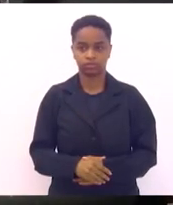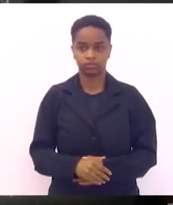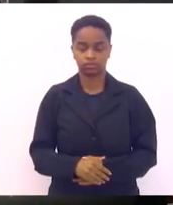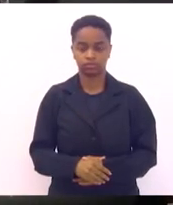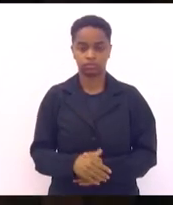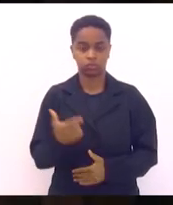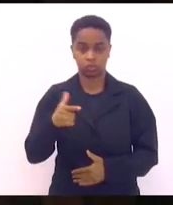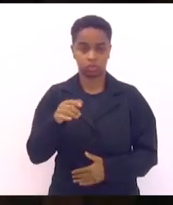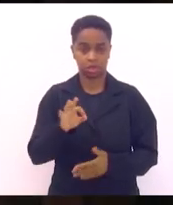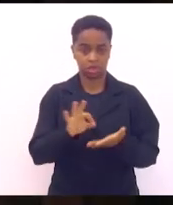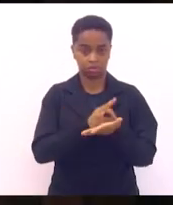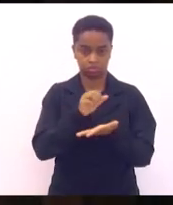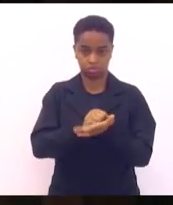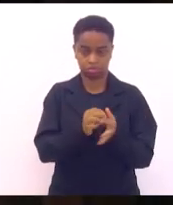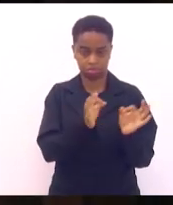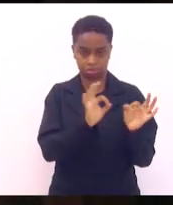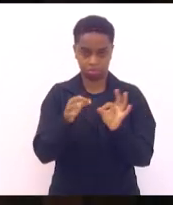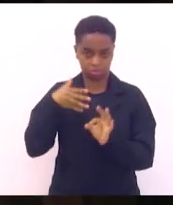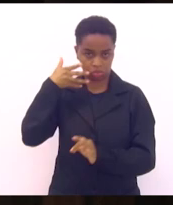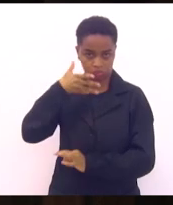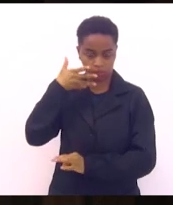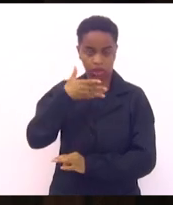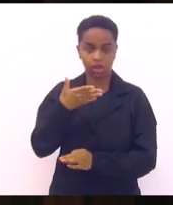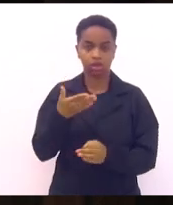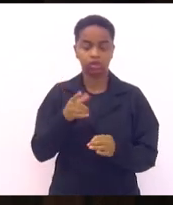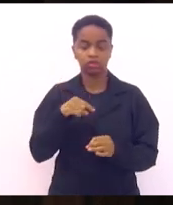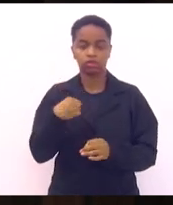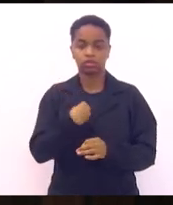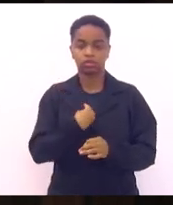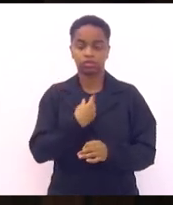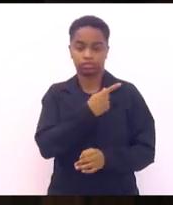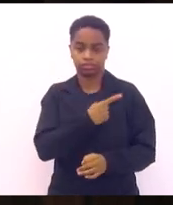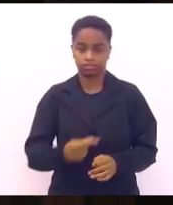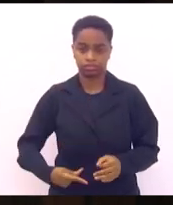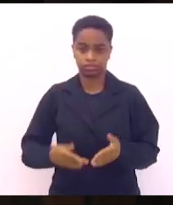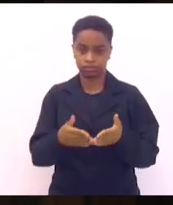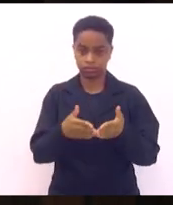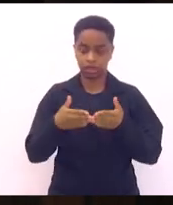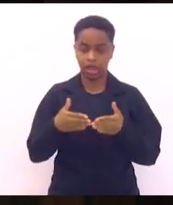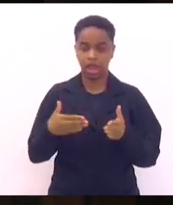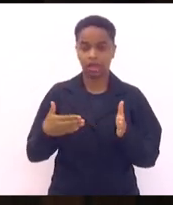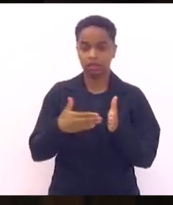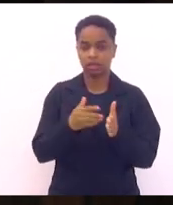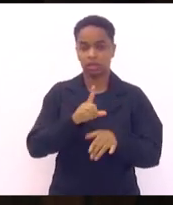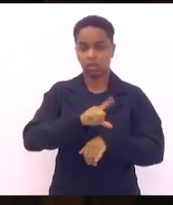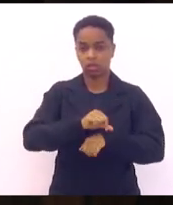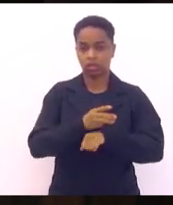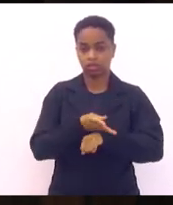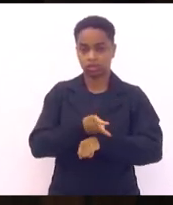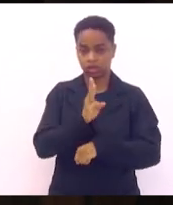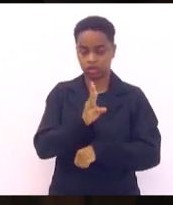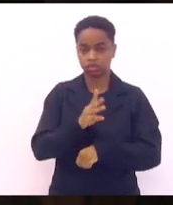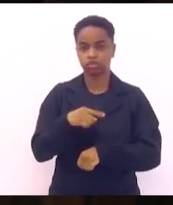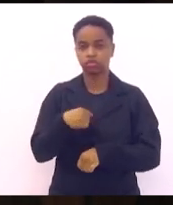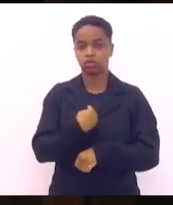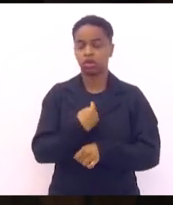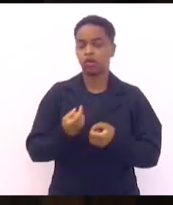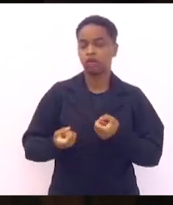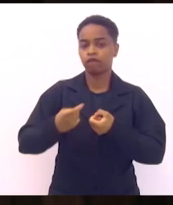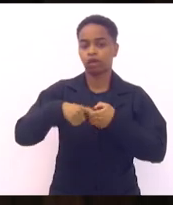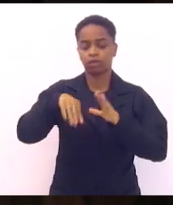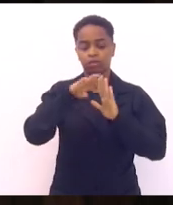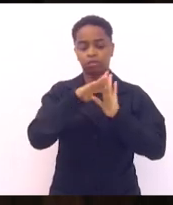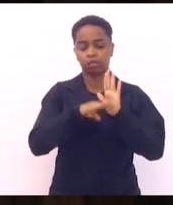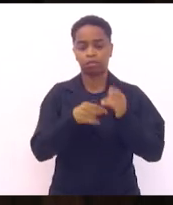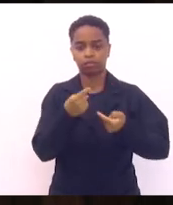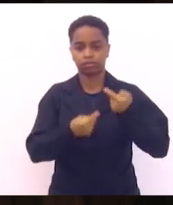Não havendo mais orador escrito, a presidência suspende a sessão até as 15 horas quando retornaremos com a ordem